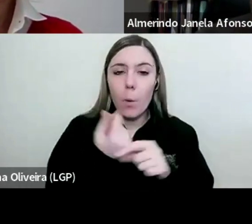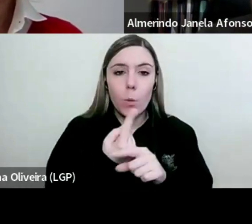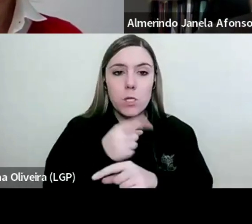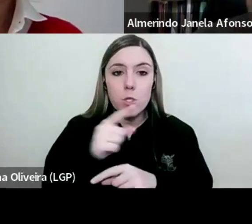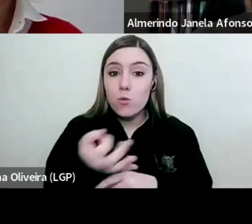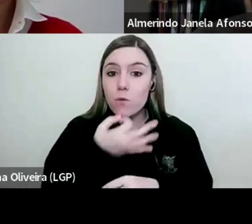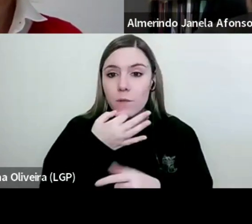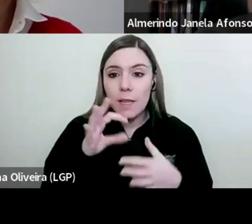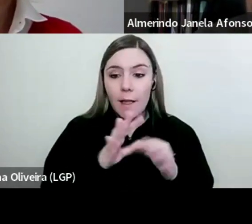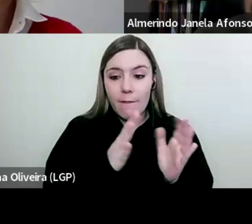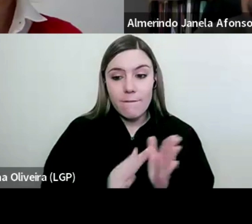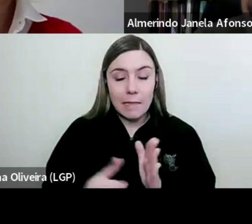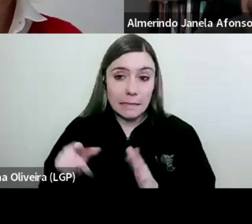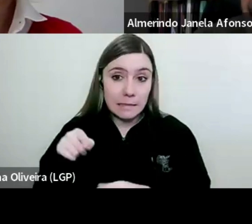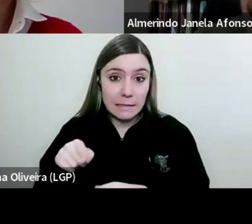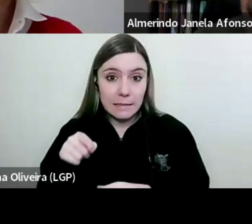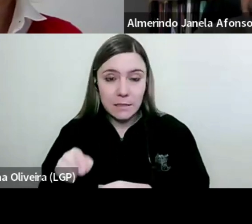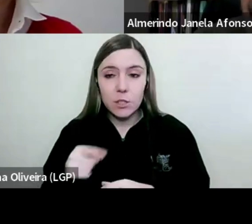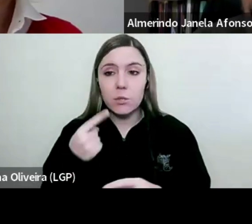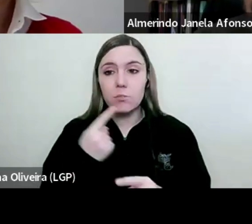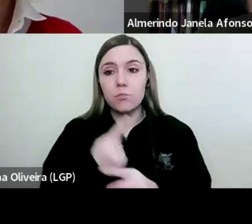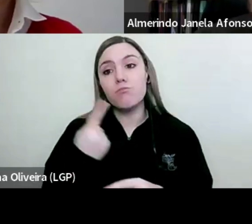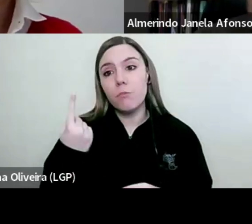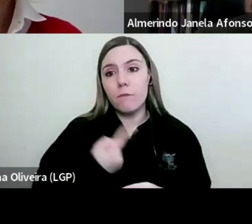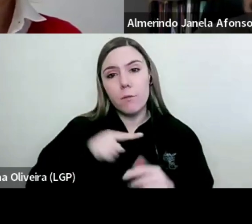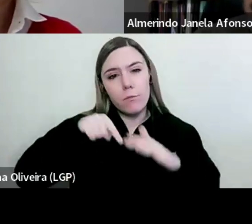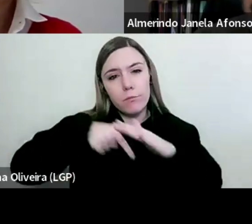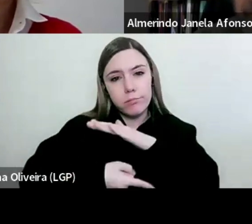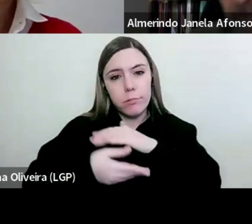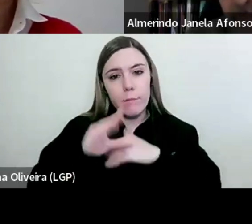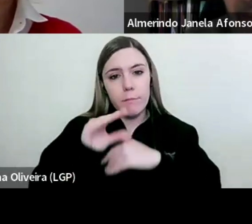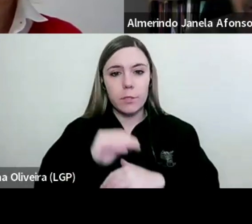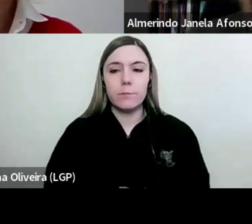revolucionário e que mereceria ser mais aprofundada.